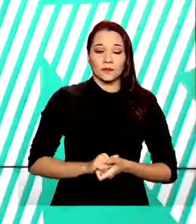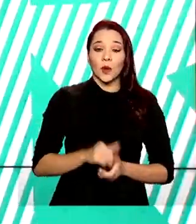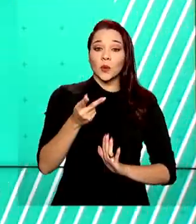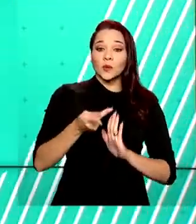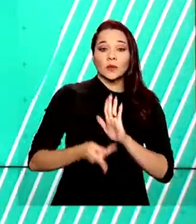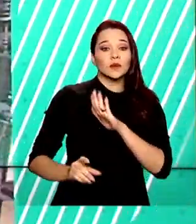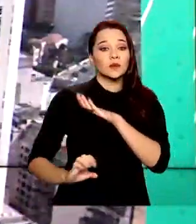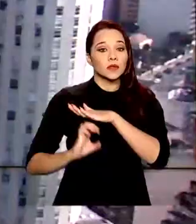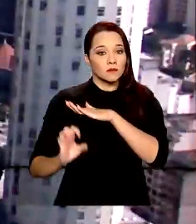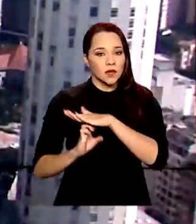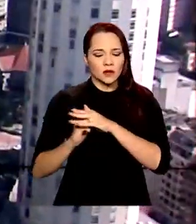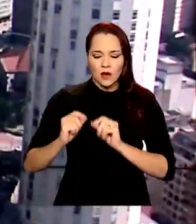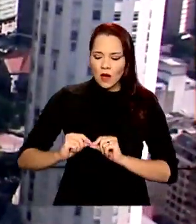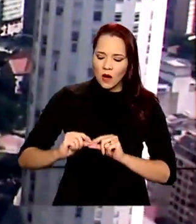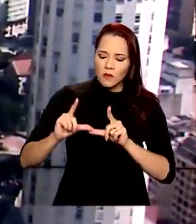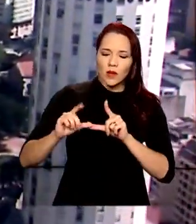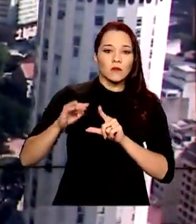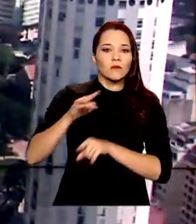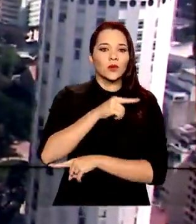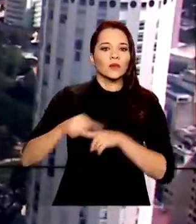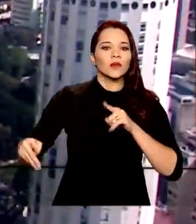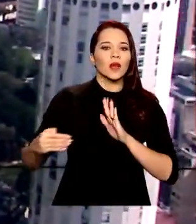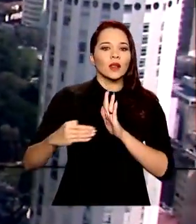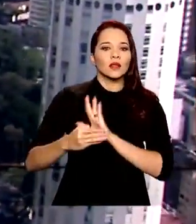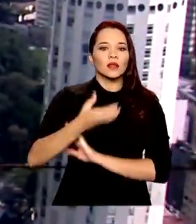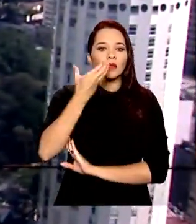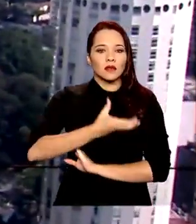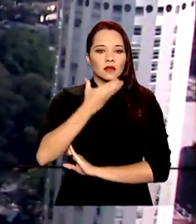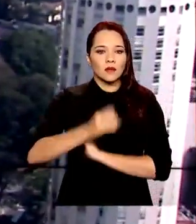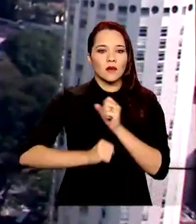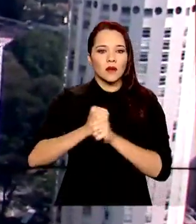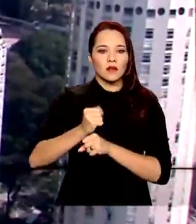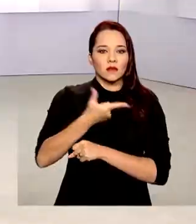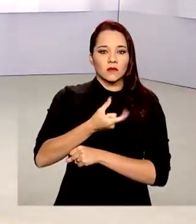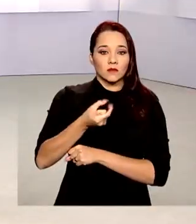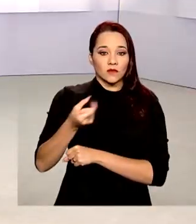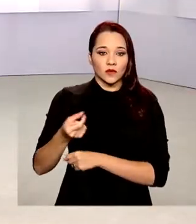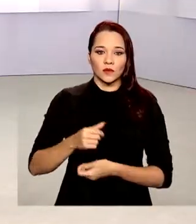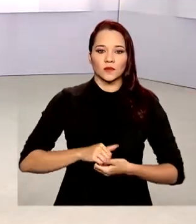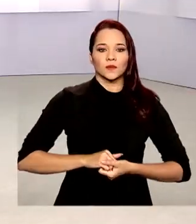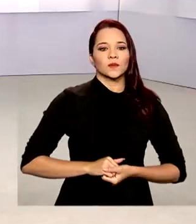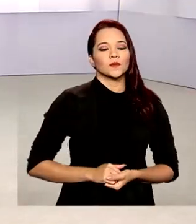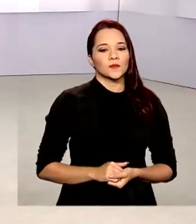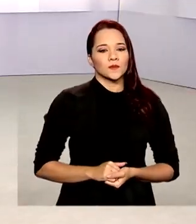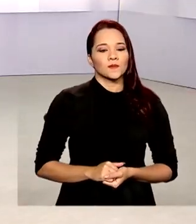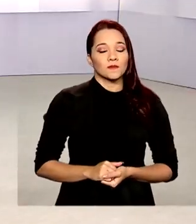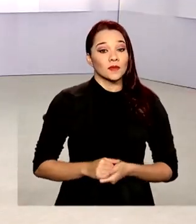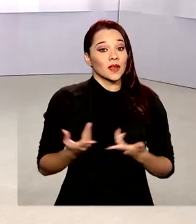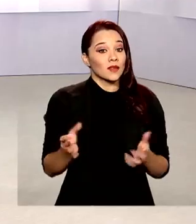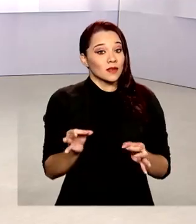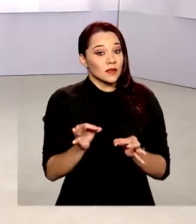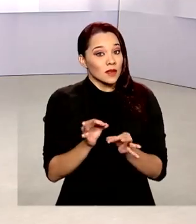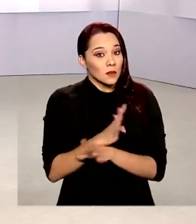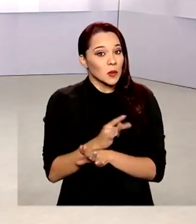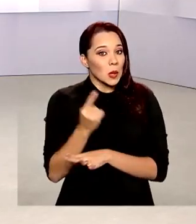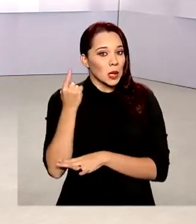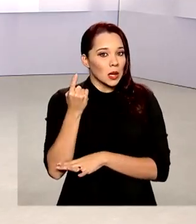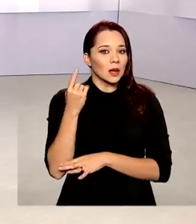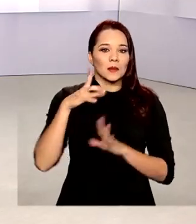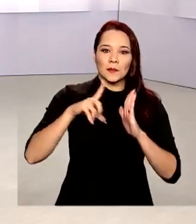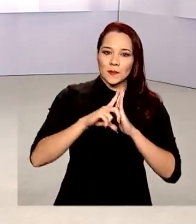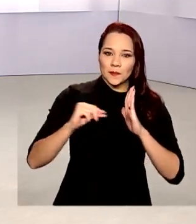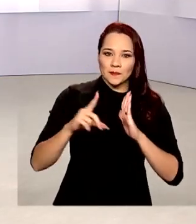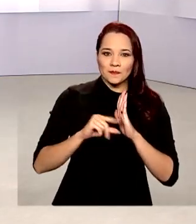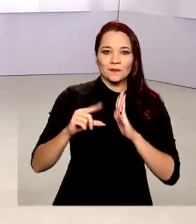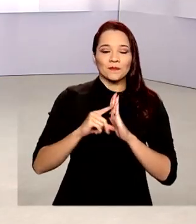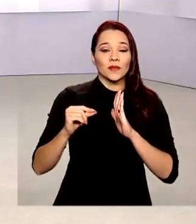empresariais, os aumentos ficam proibidos até dezembro de 2020. E terminou há pouco no Palácio do Planalto o